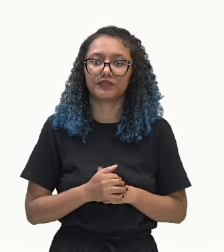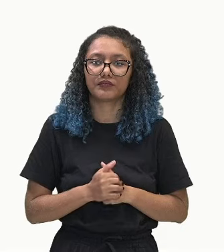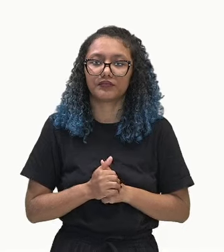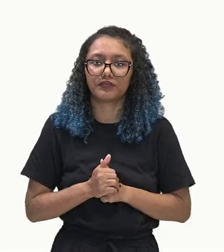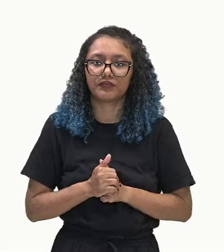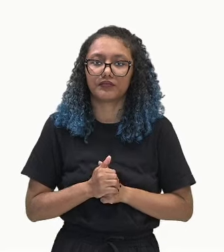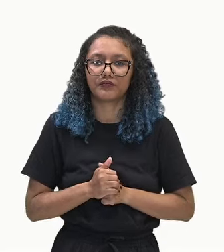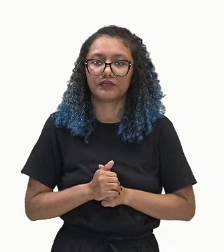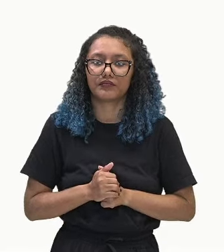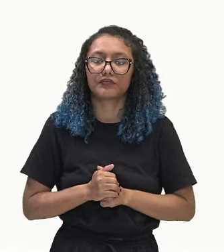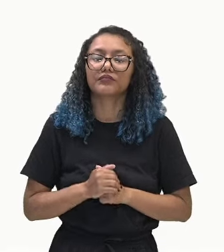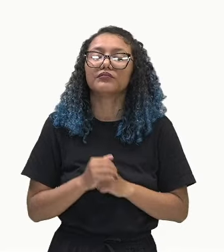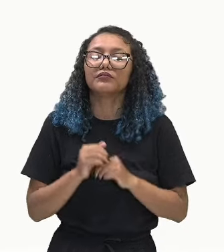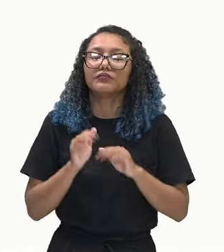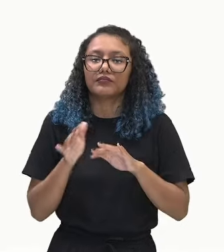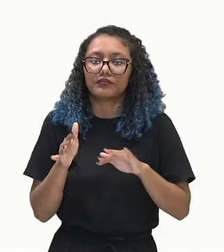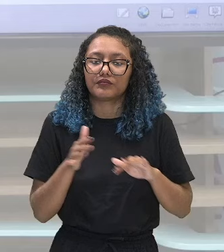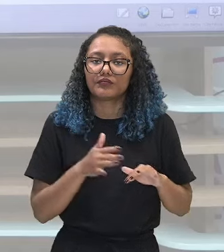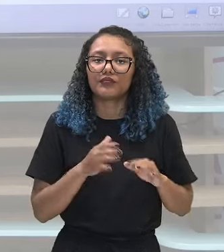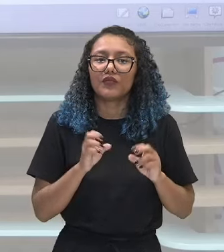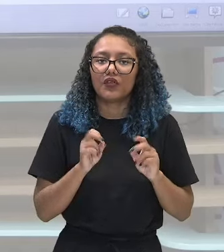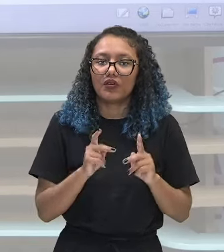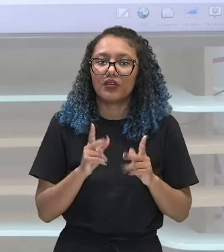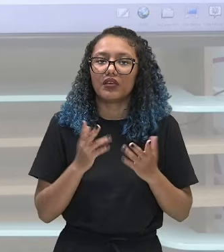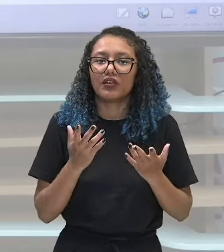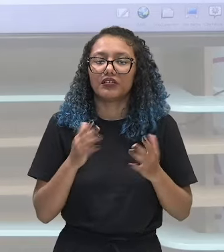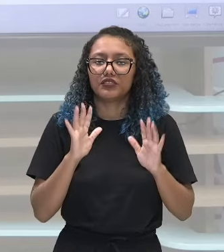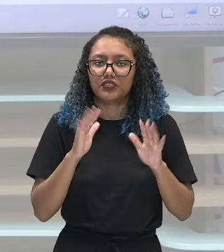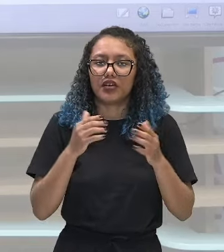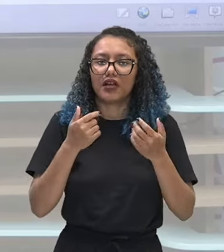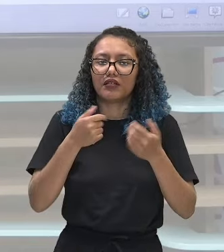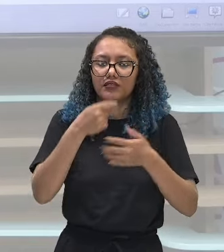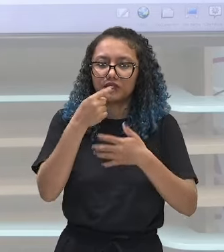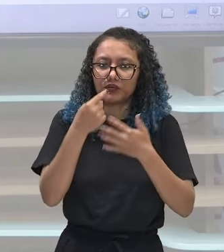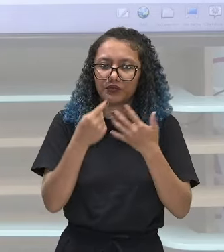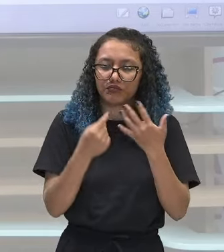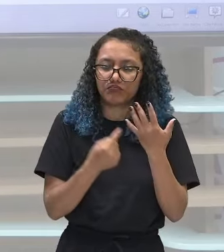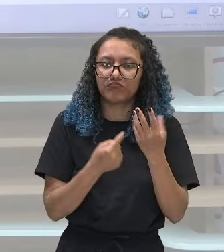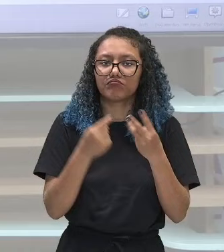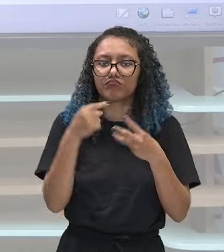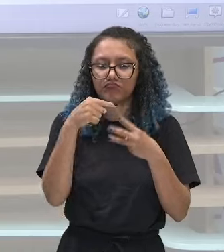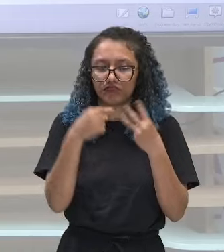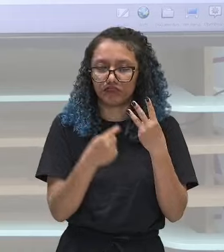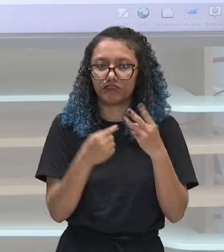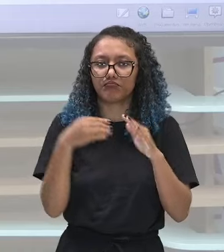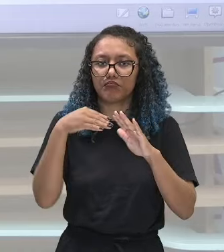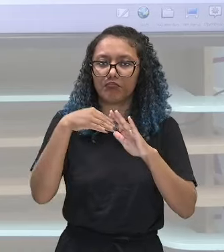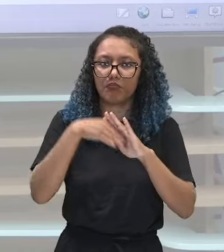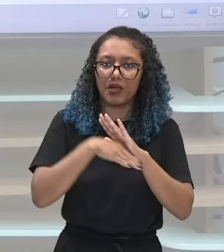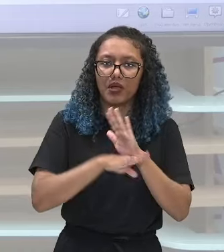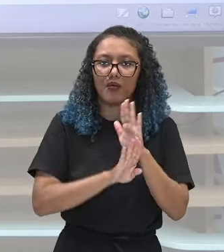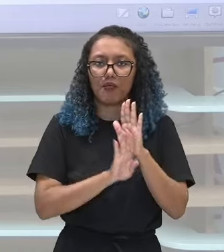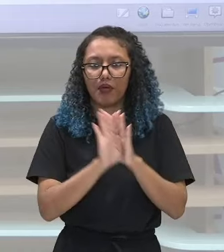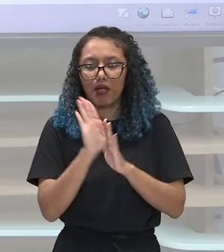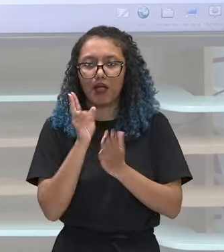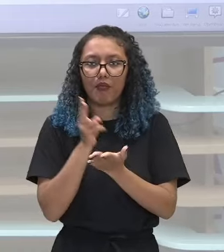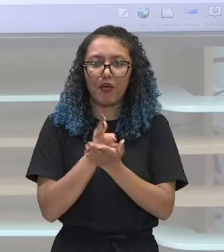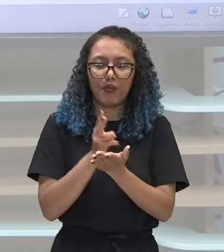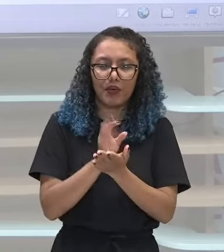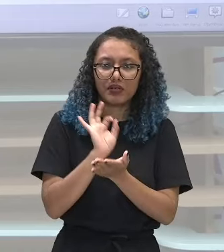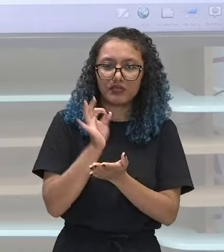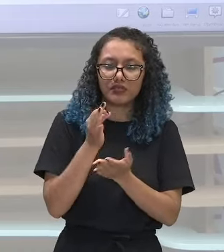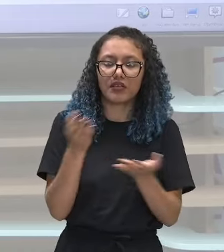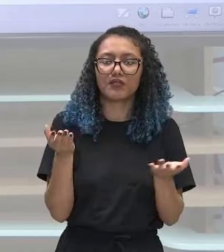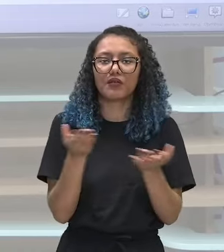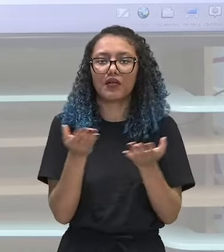Então, agora que a gente já viu os casos onde a PA é crescente, decrescente ou constante, a gente pode